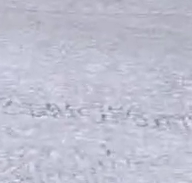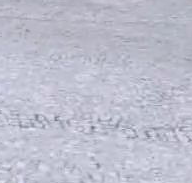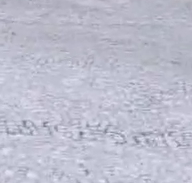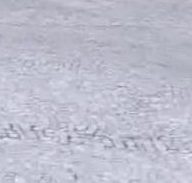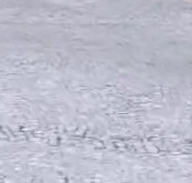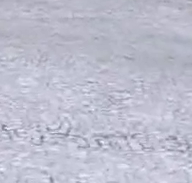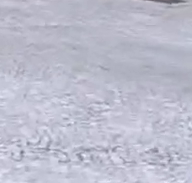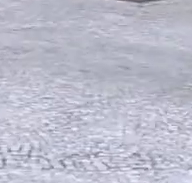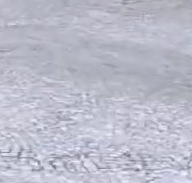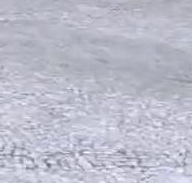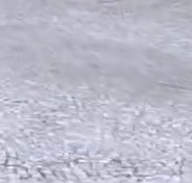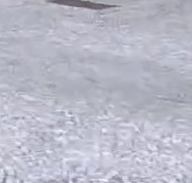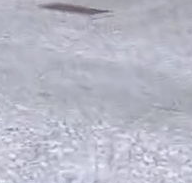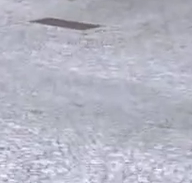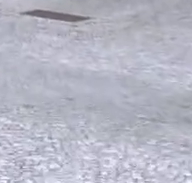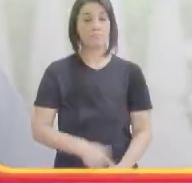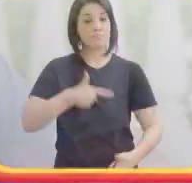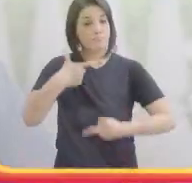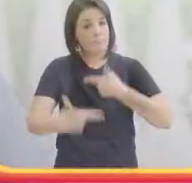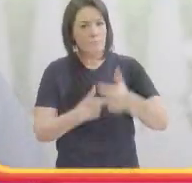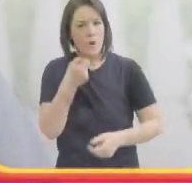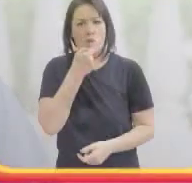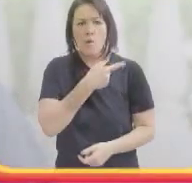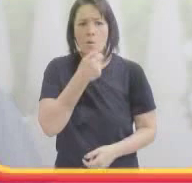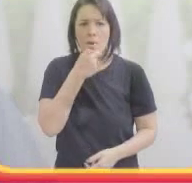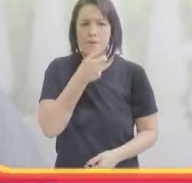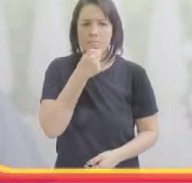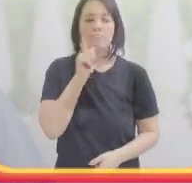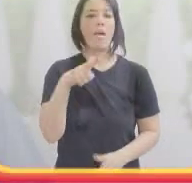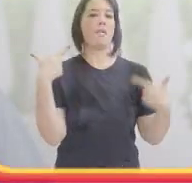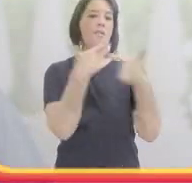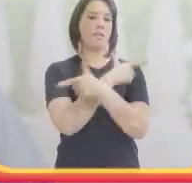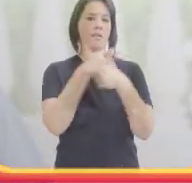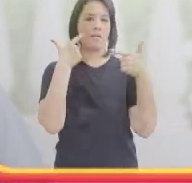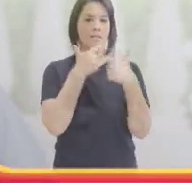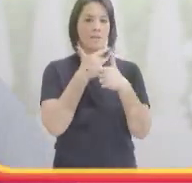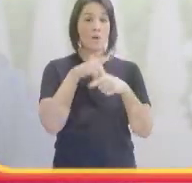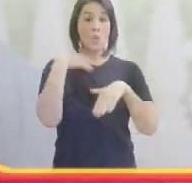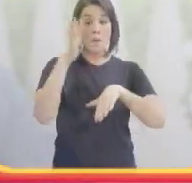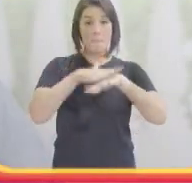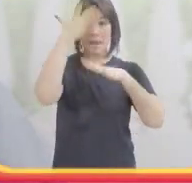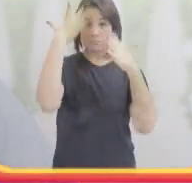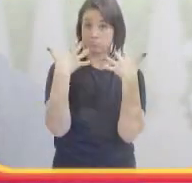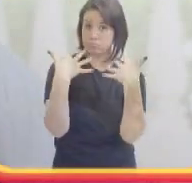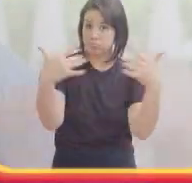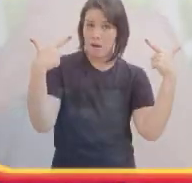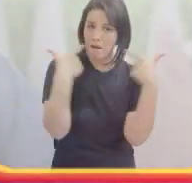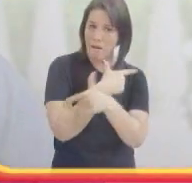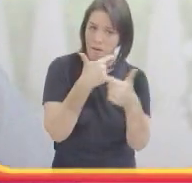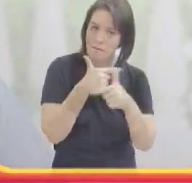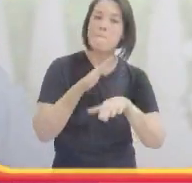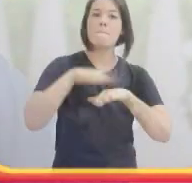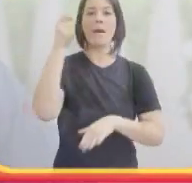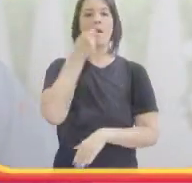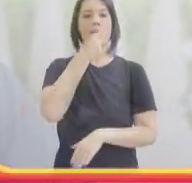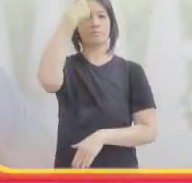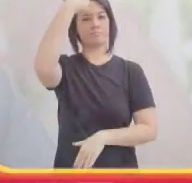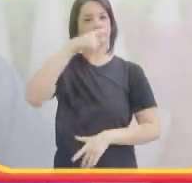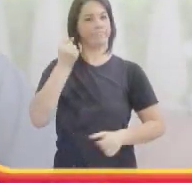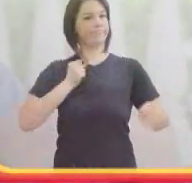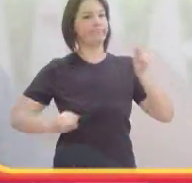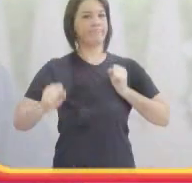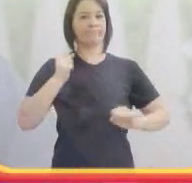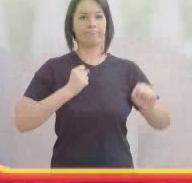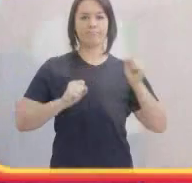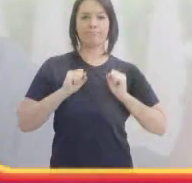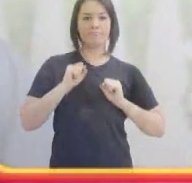gato preto e branco está sentado mais à frente, à esquerda. O motor do comediante é a risada, assim, quanto mais a plateia rir, mais o comediante se empolga e mais